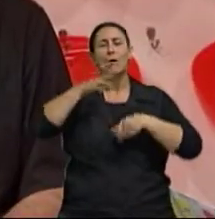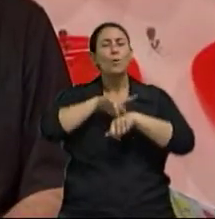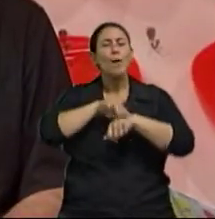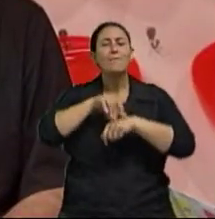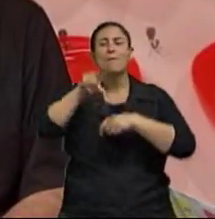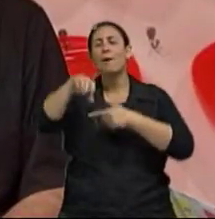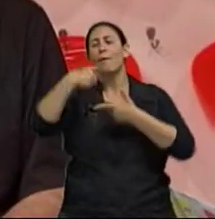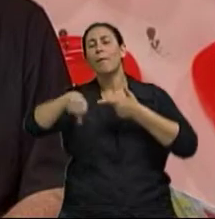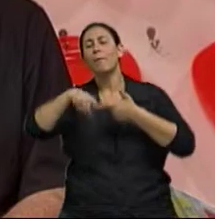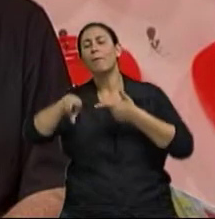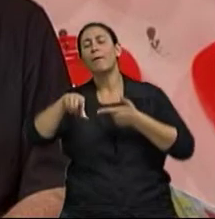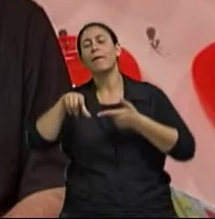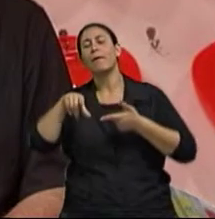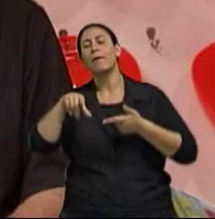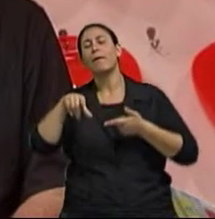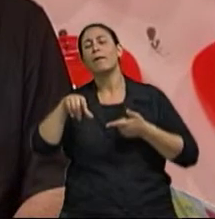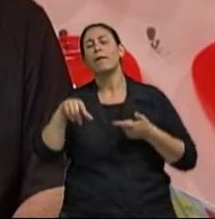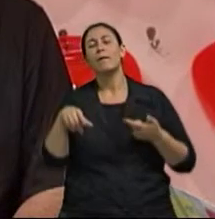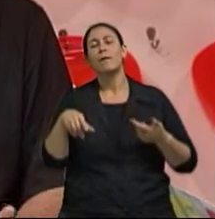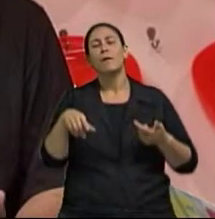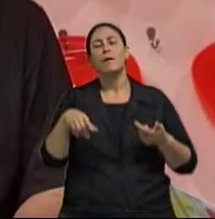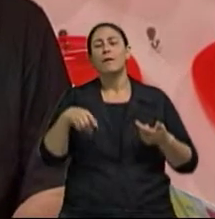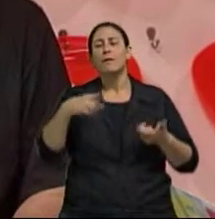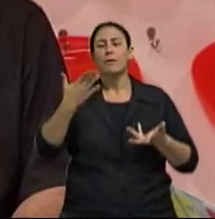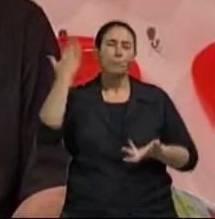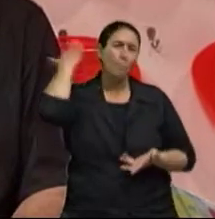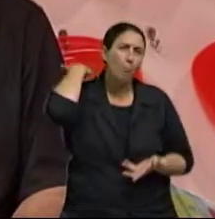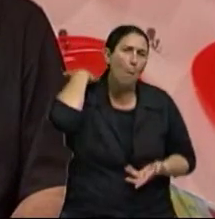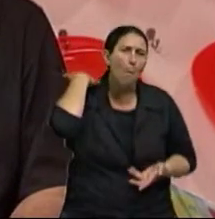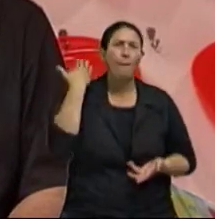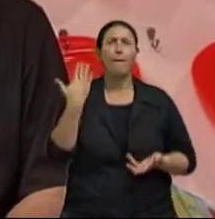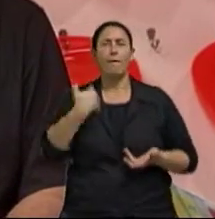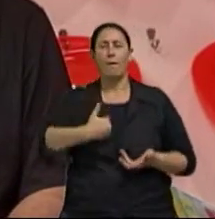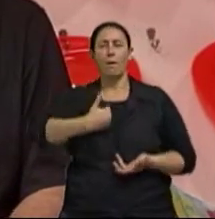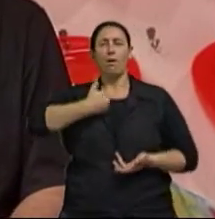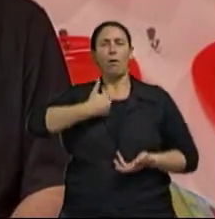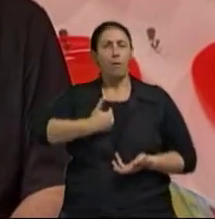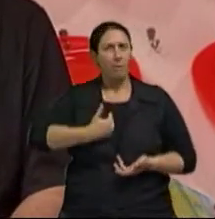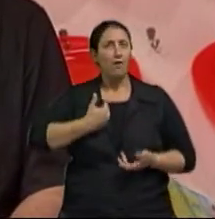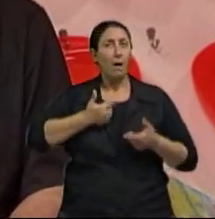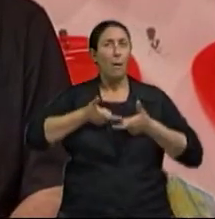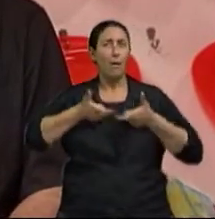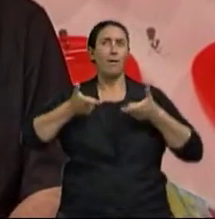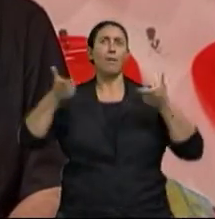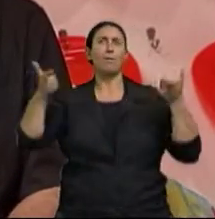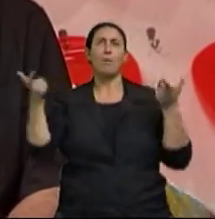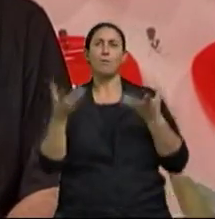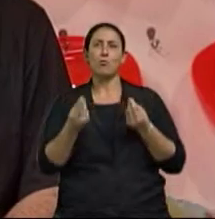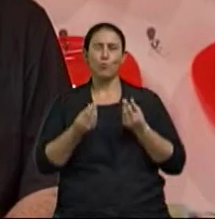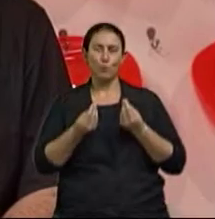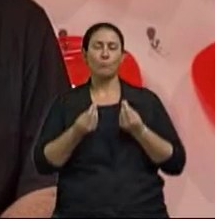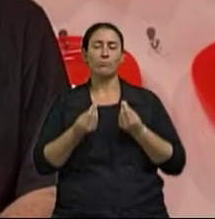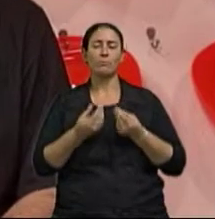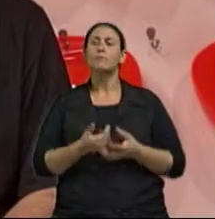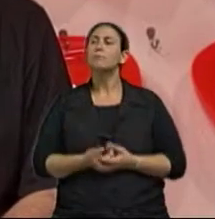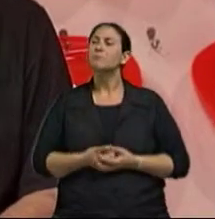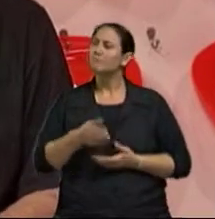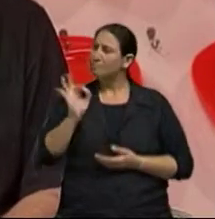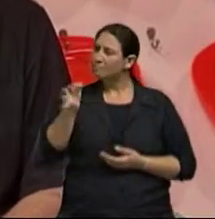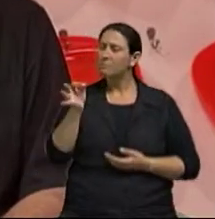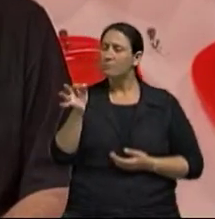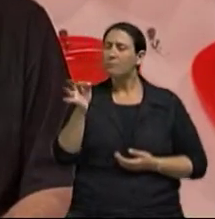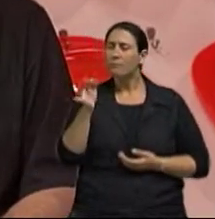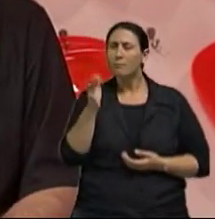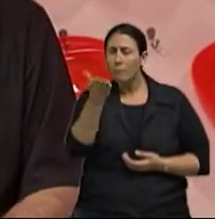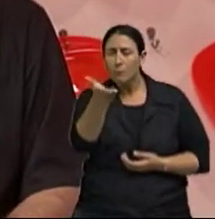pulmonares, etc. Elas crescem, né? Elas crescem, Elas crescem Me chamou a atenção a